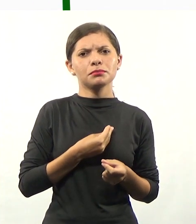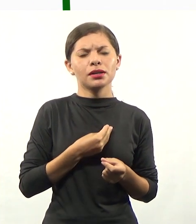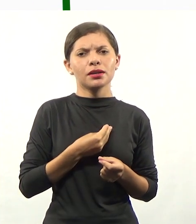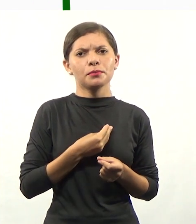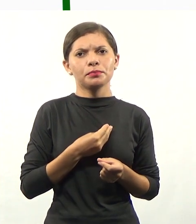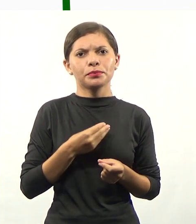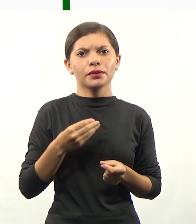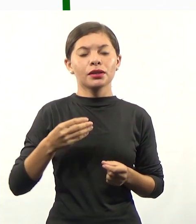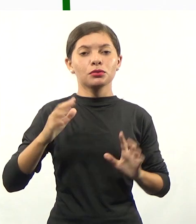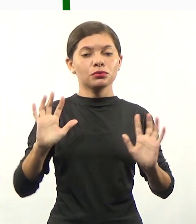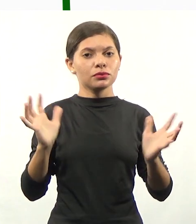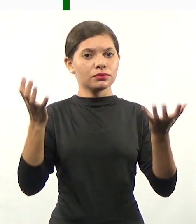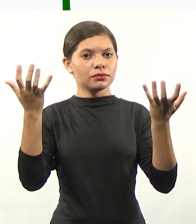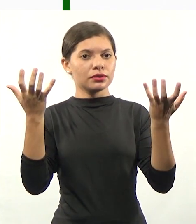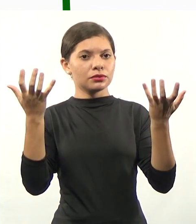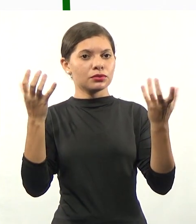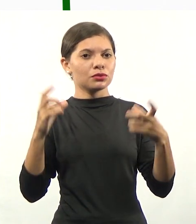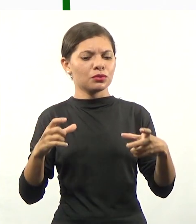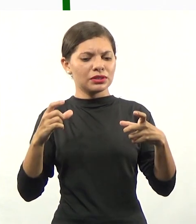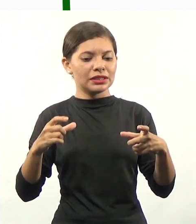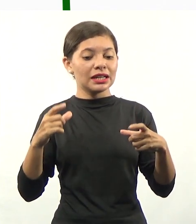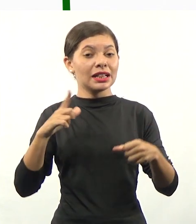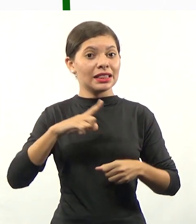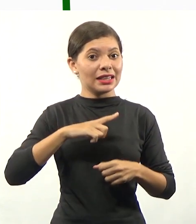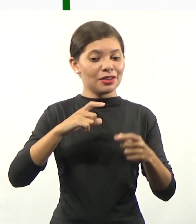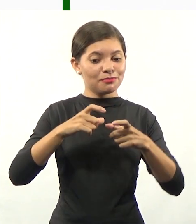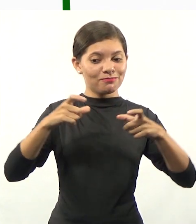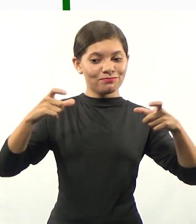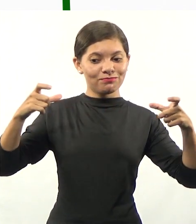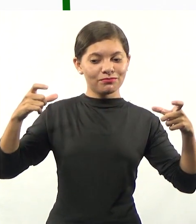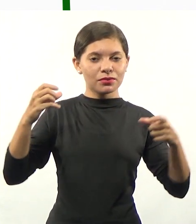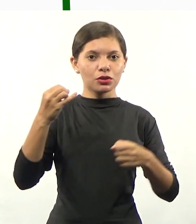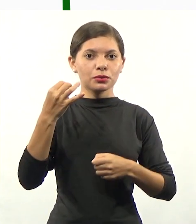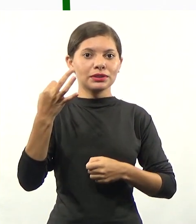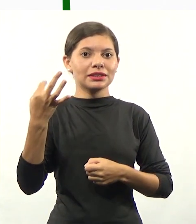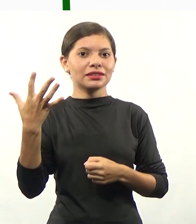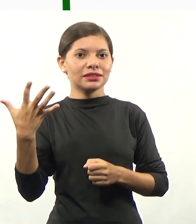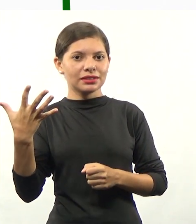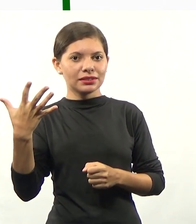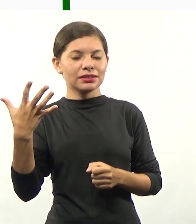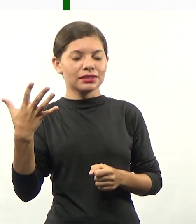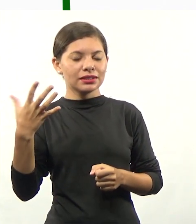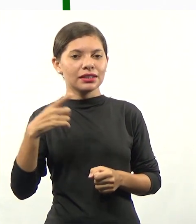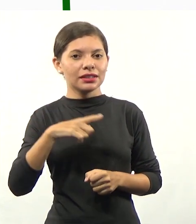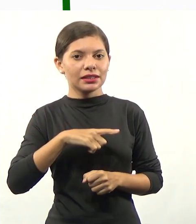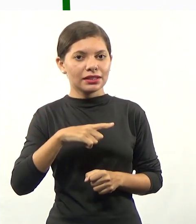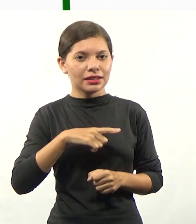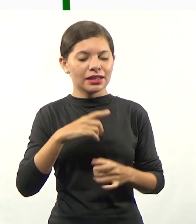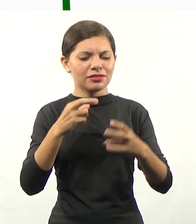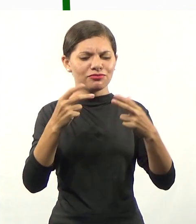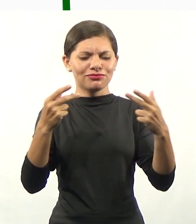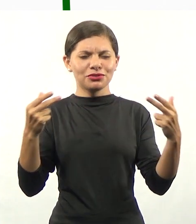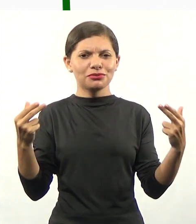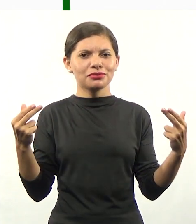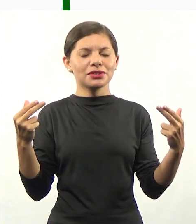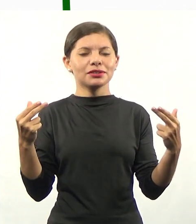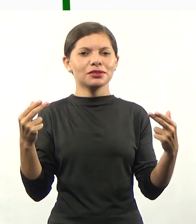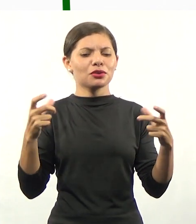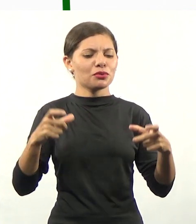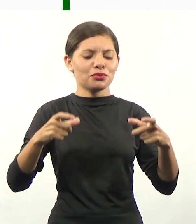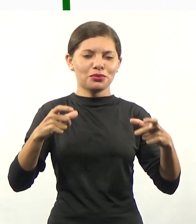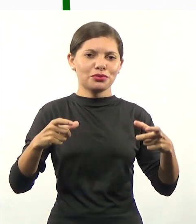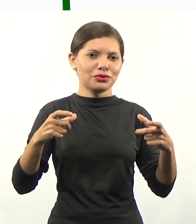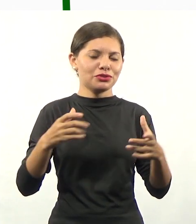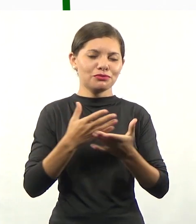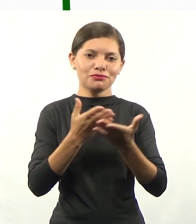eventos. Então, existe uma, assim, uma enorme quantidade e uma enorme diversidade